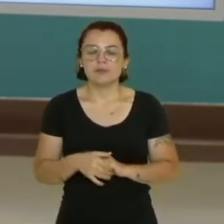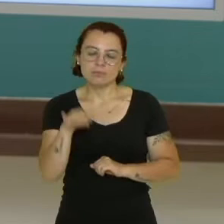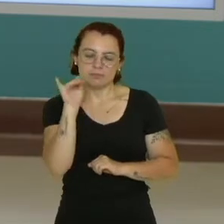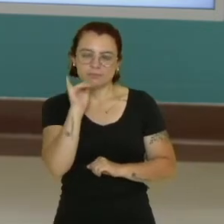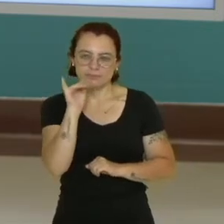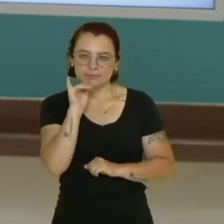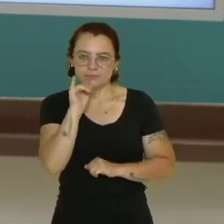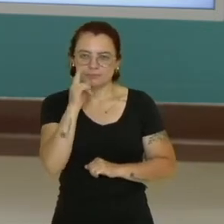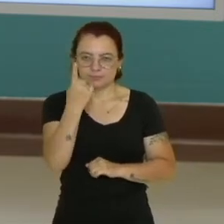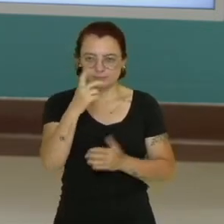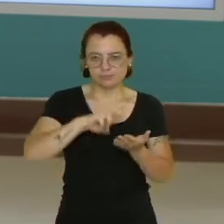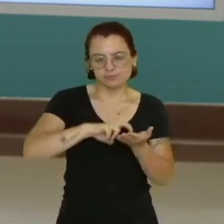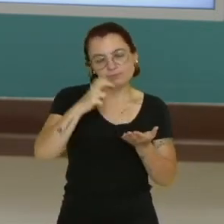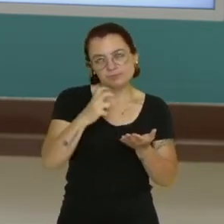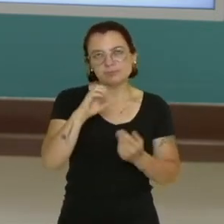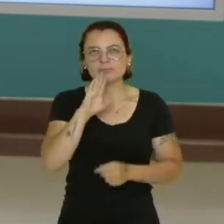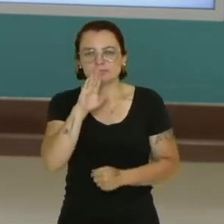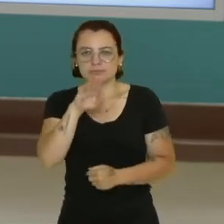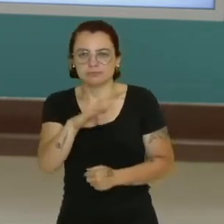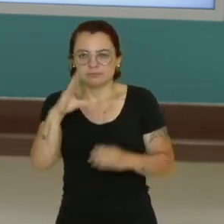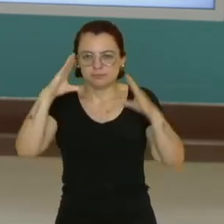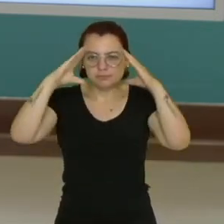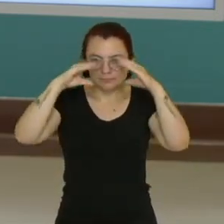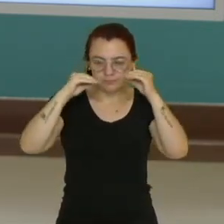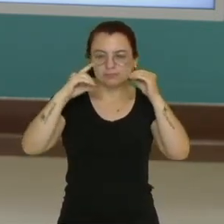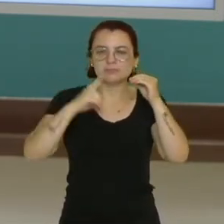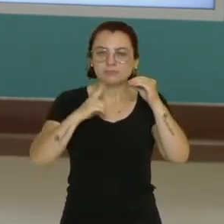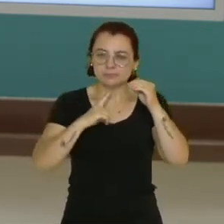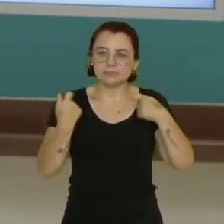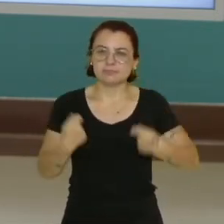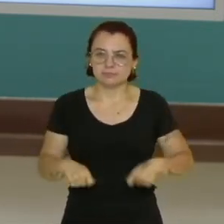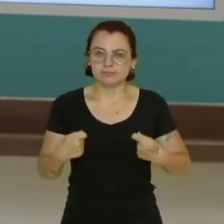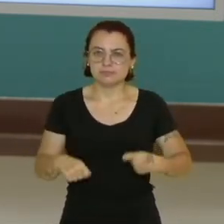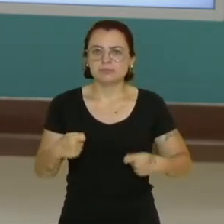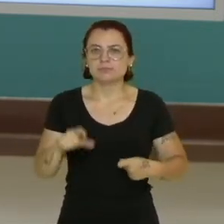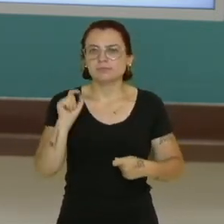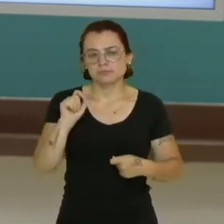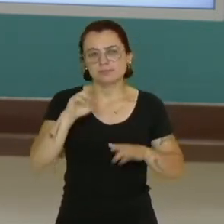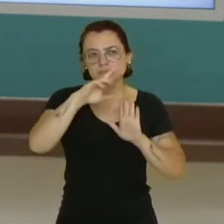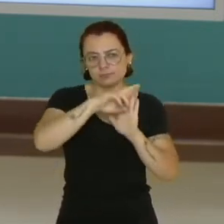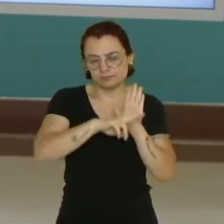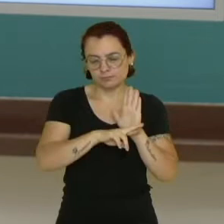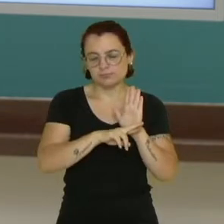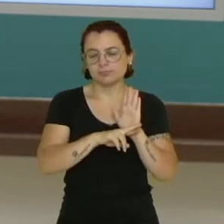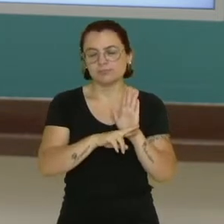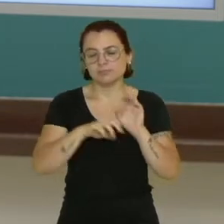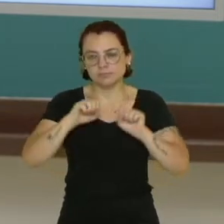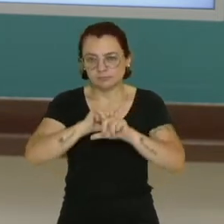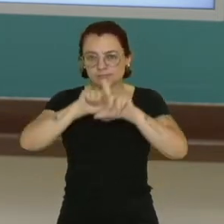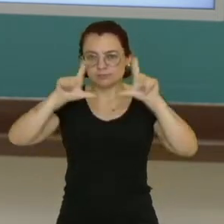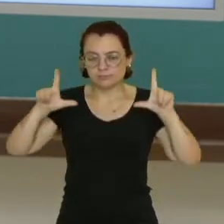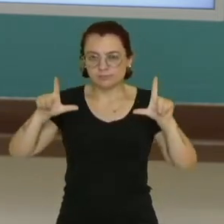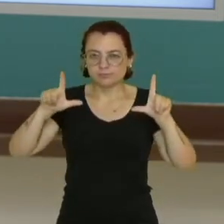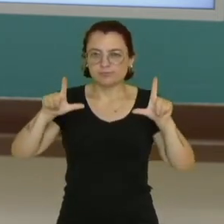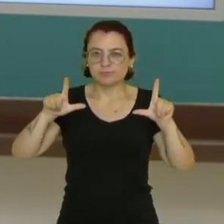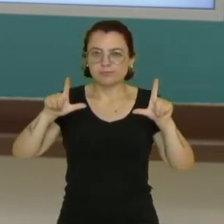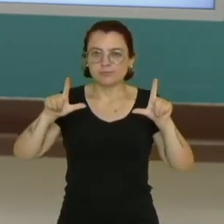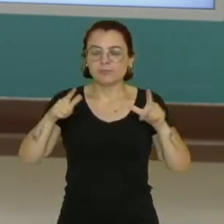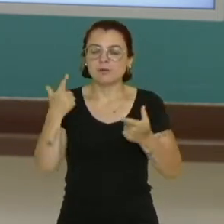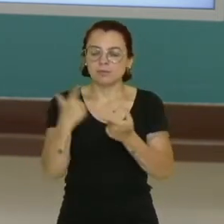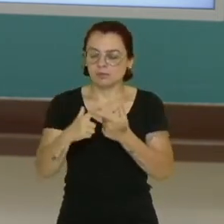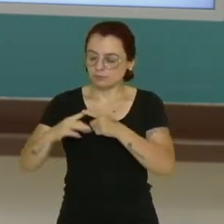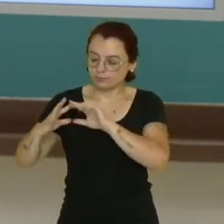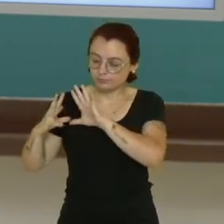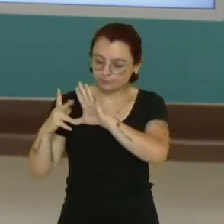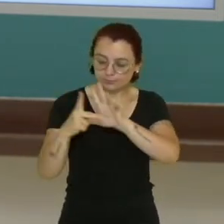da manhã. Por conta disso, é necessário que nós tenhamos regras muito bem definidas para que essa enorme quantidade de